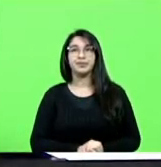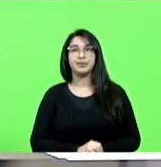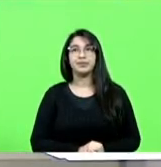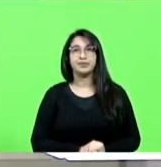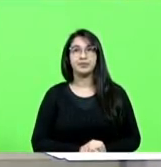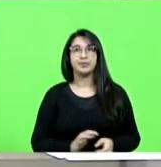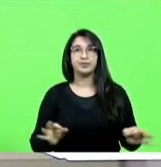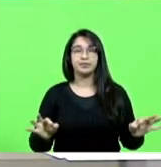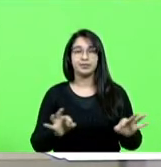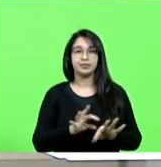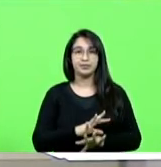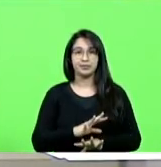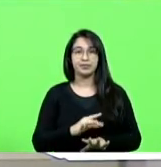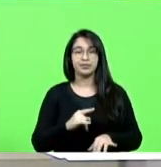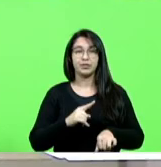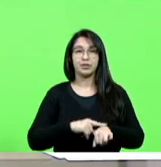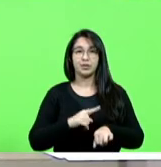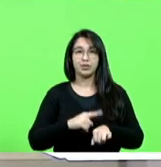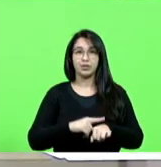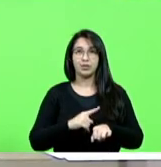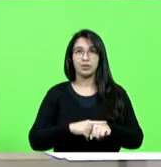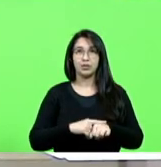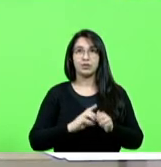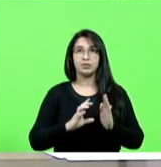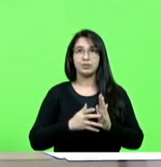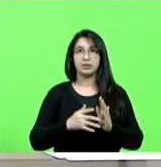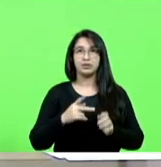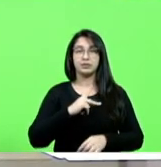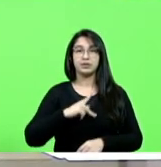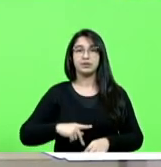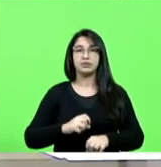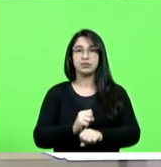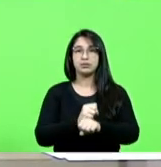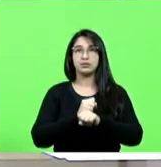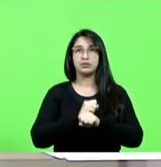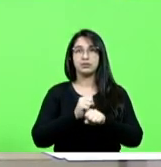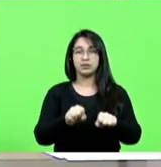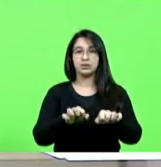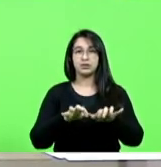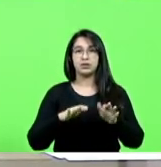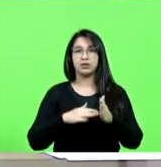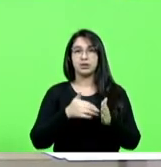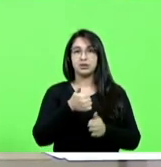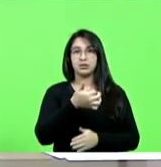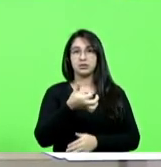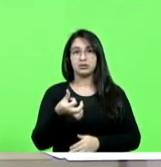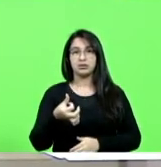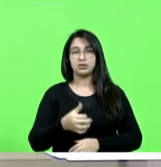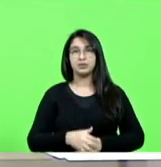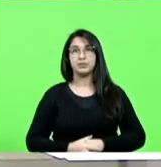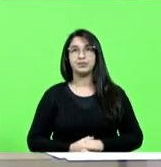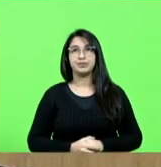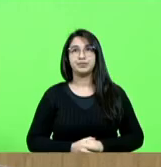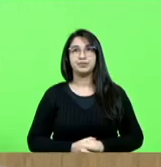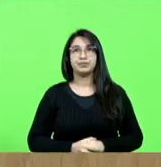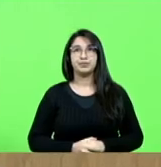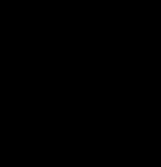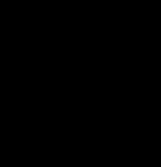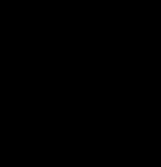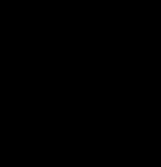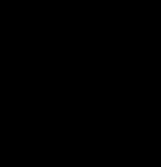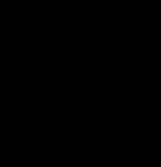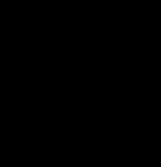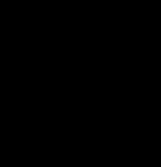finalizando o horário destinal dos partidos políticos esta presidência suspende a sessão até as 16 horas a sessão